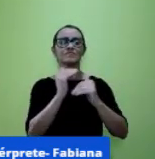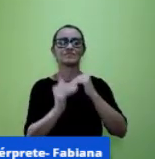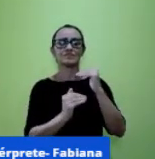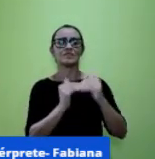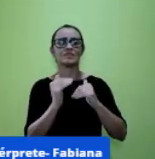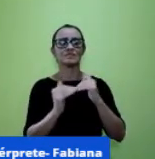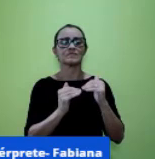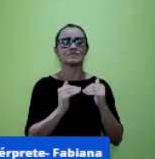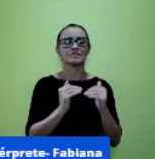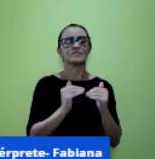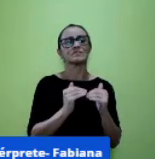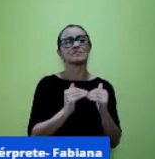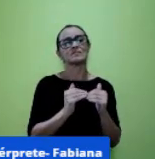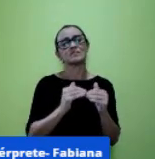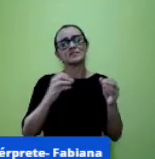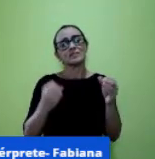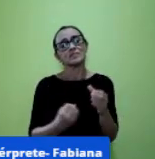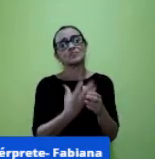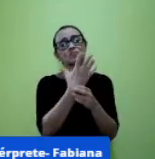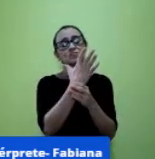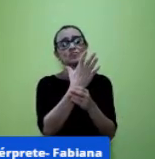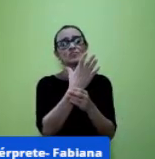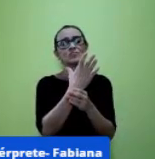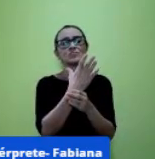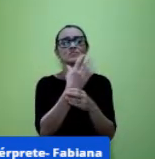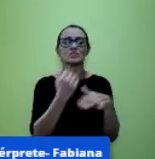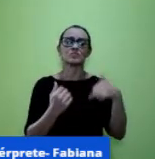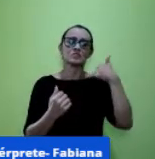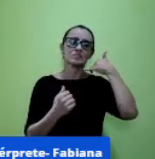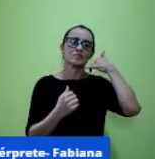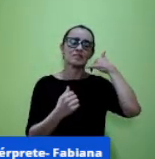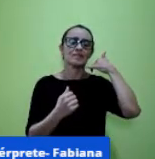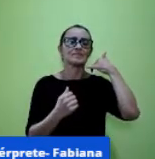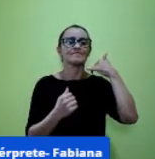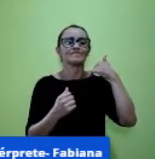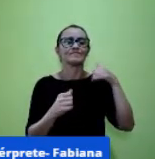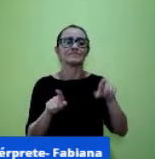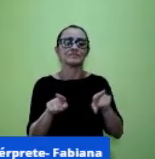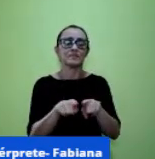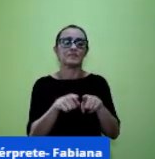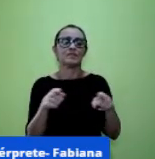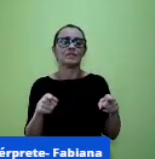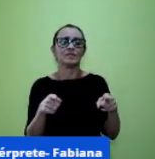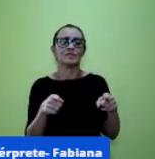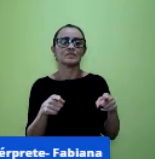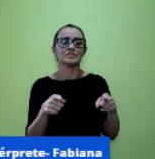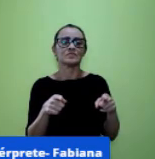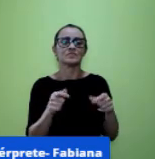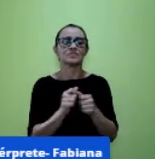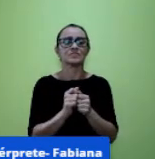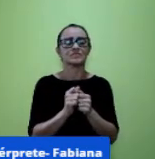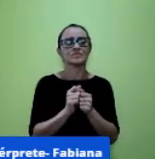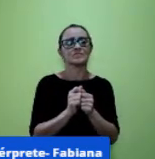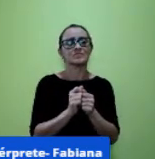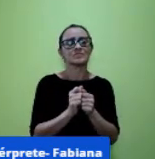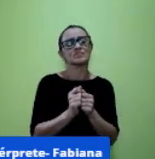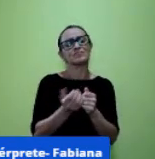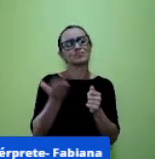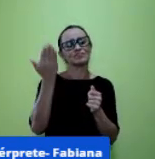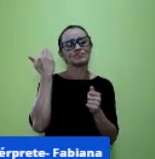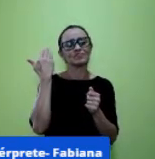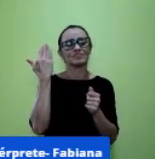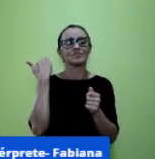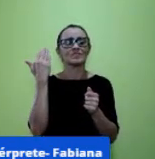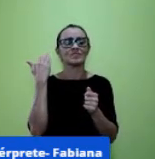aparece o celular né só que o celular não é mais esse pequenininho naquela época o celular